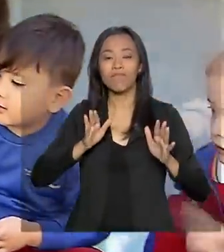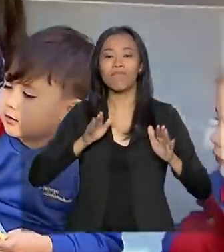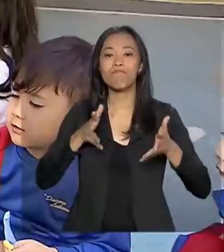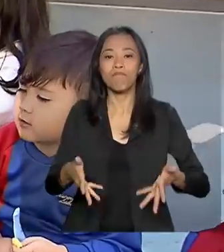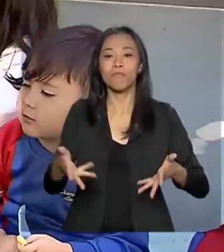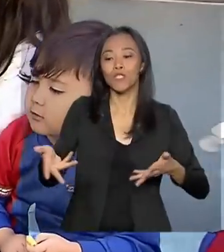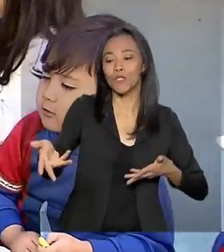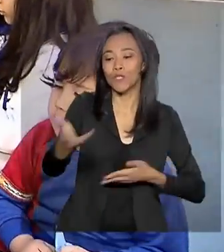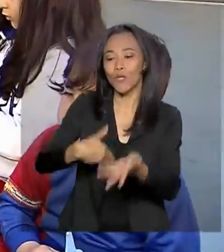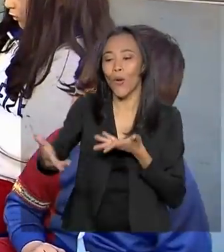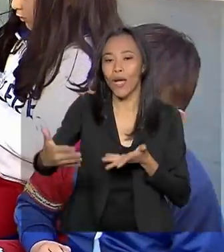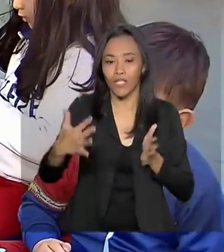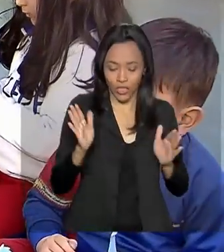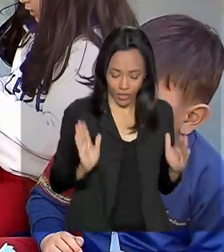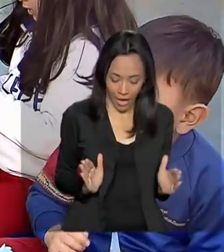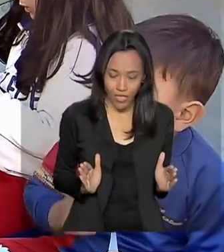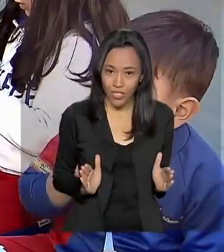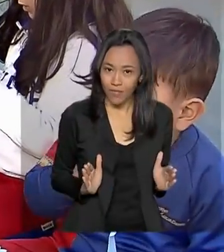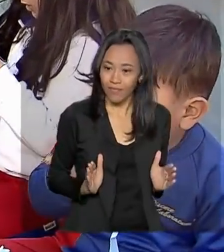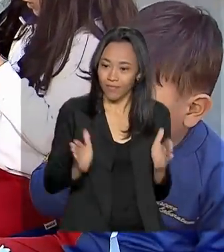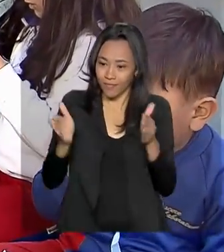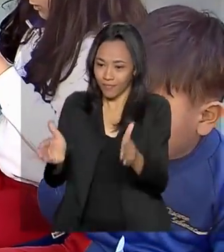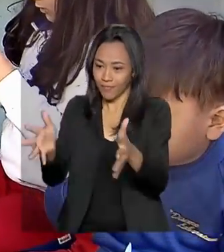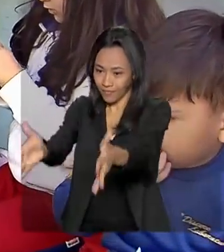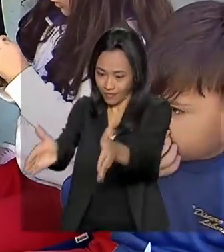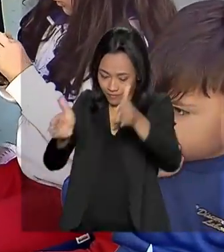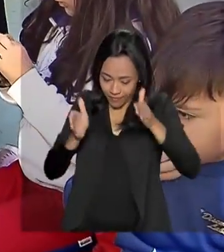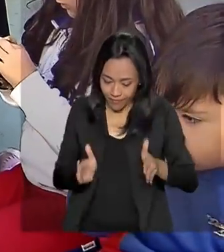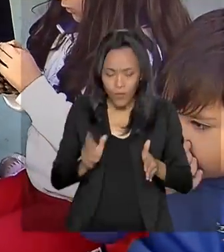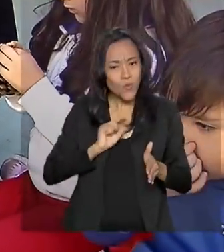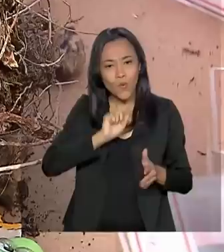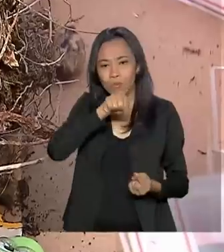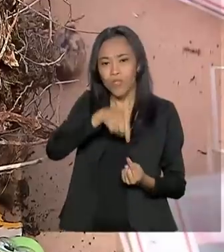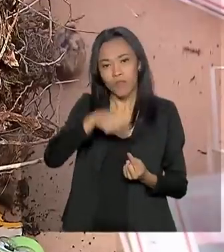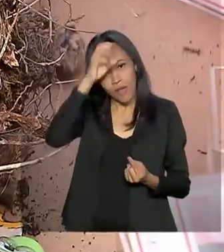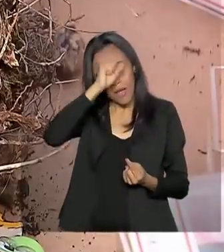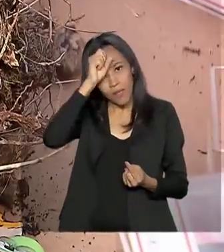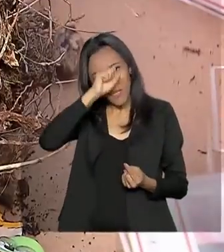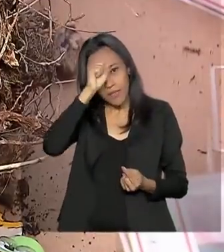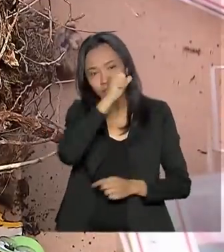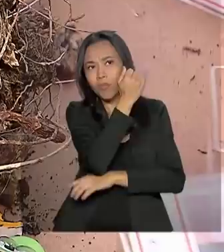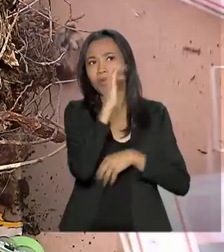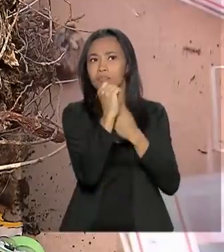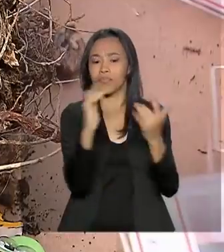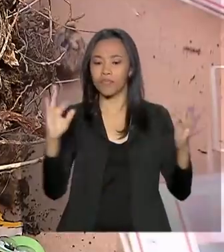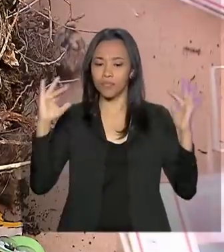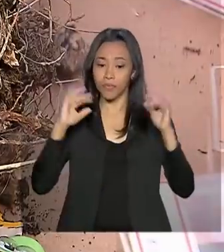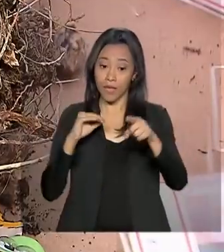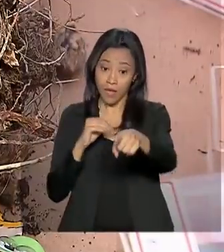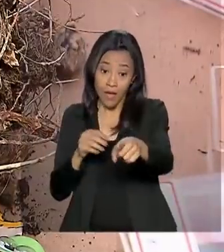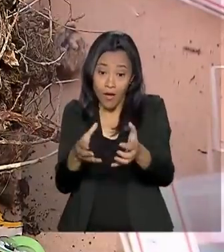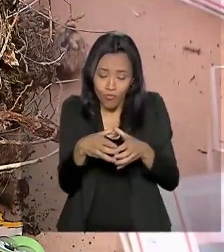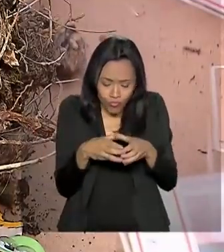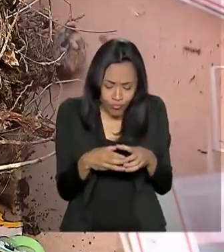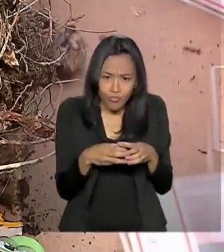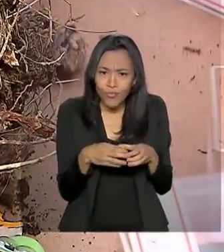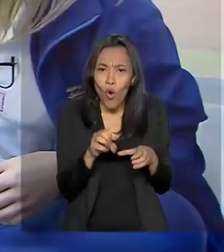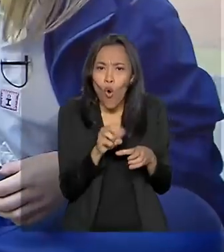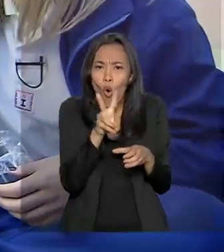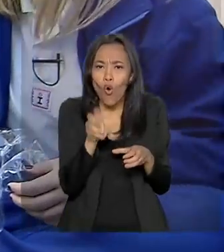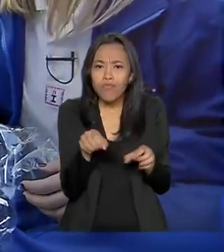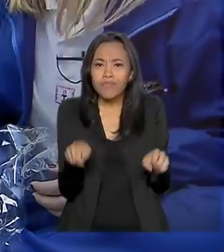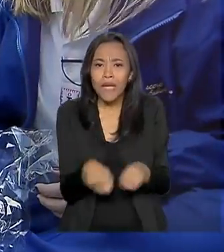divertida, a brincadeira também serve para aprender mais sobre a natureza. O ninho de Sabiá, que veio junto com um ovinho